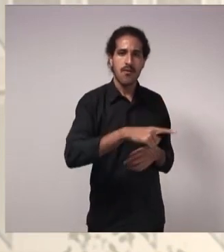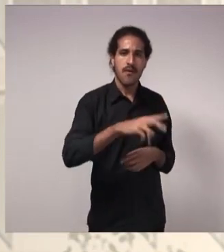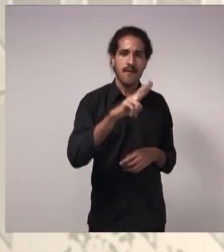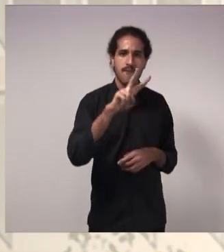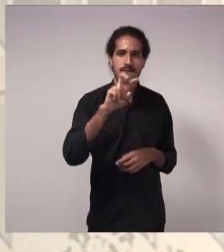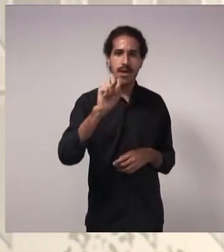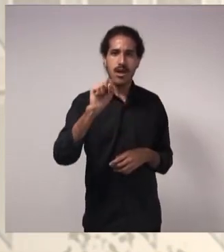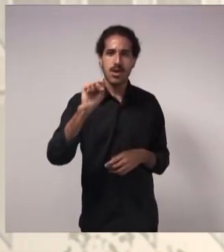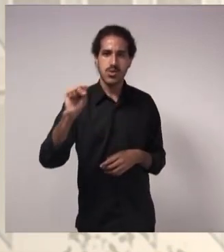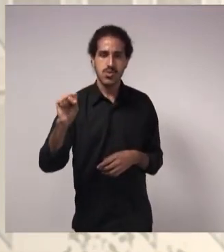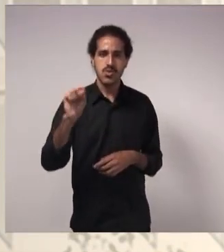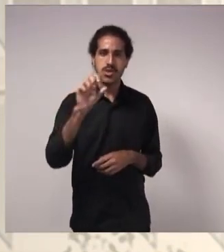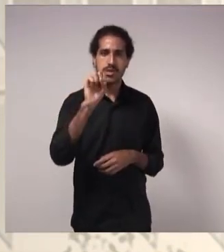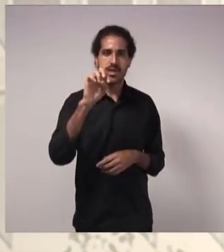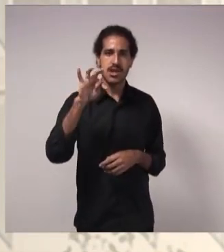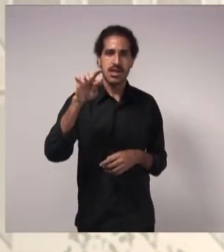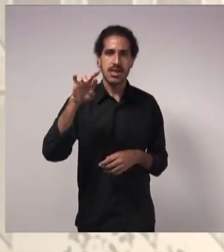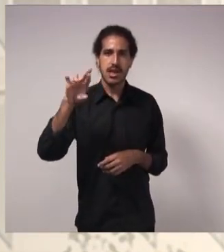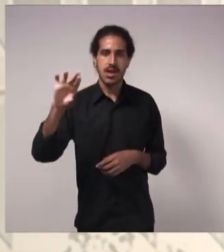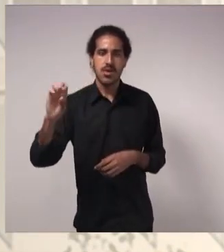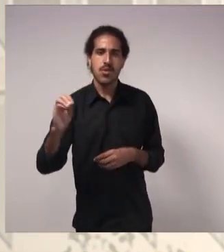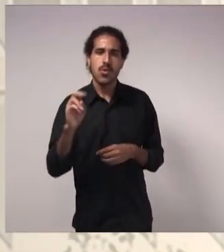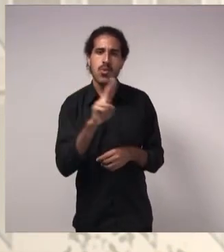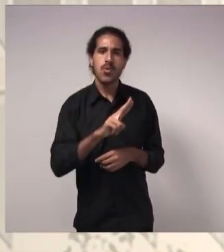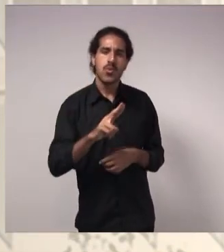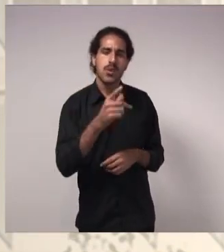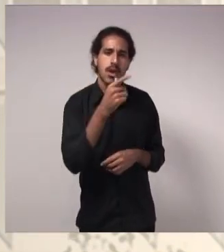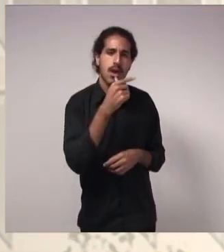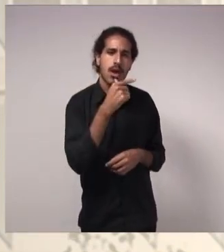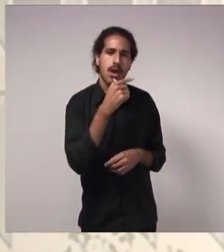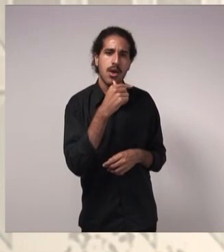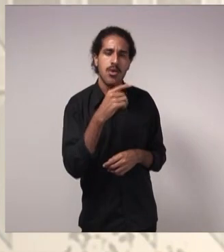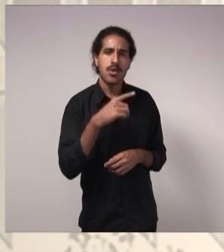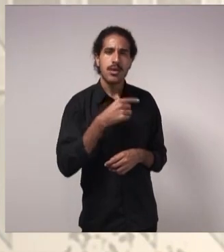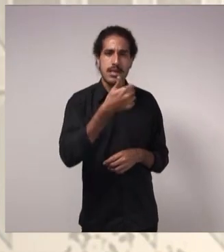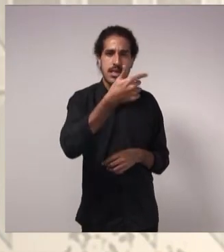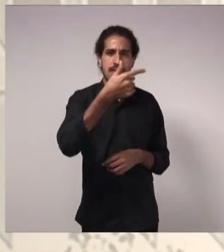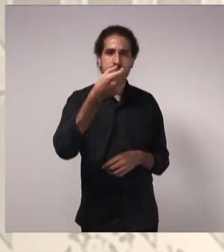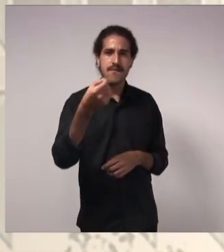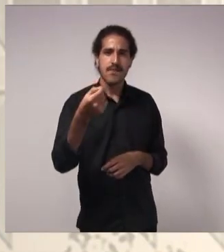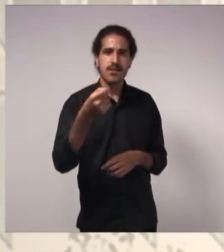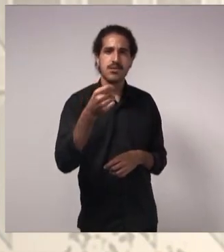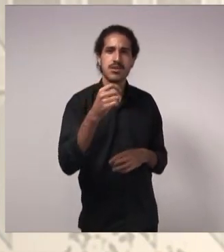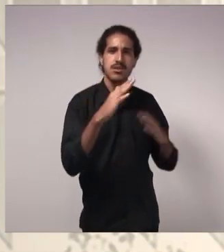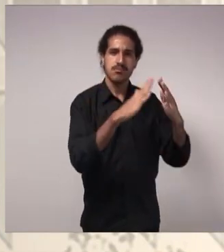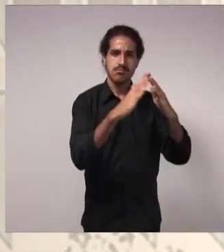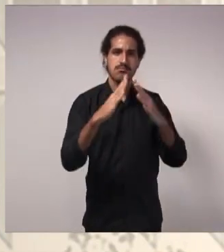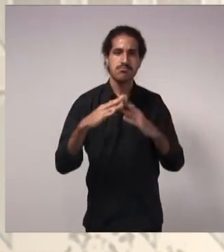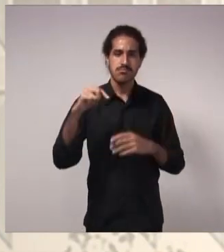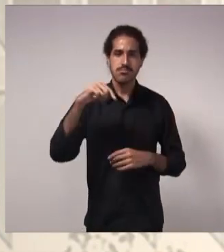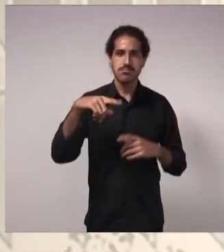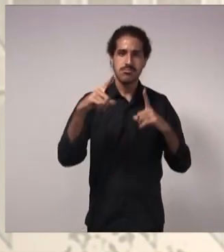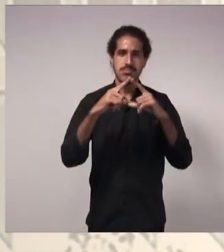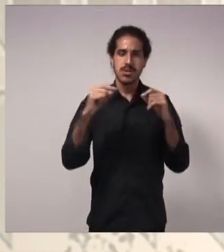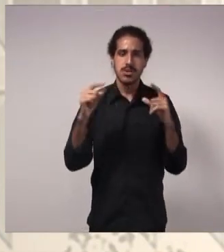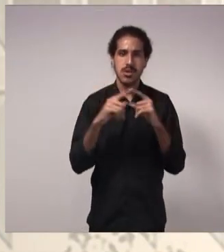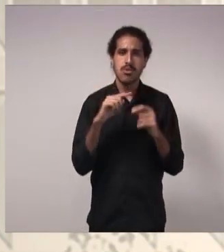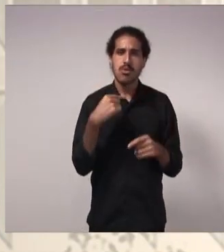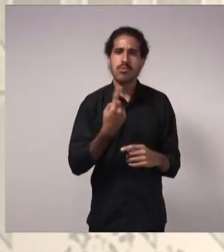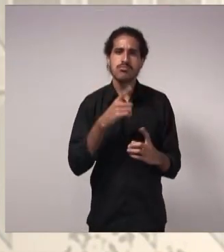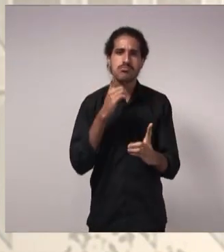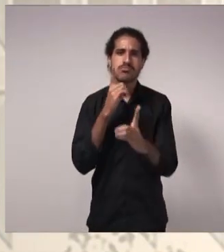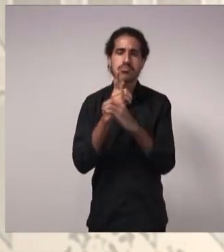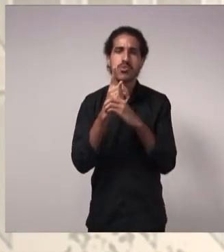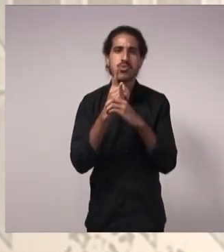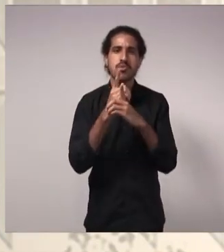Então, esse estudo caracterizou os usos finais de água para 120 residências aqui do DF. A gente encontrou essa proporção